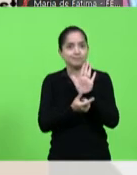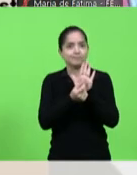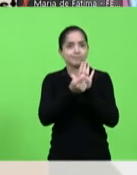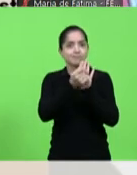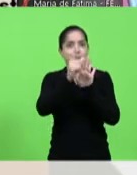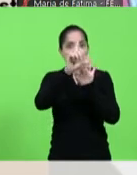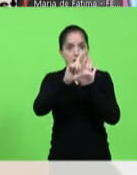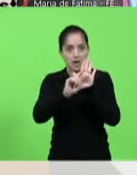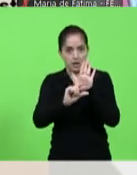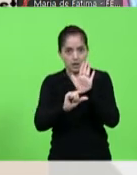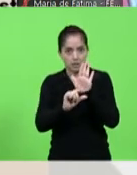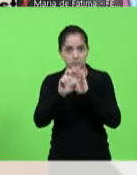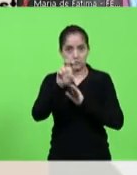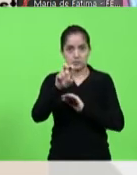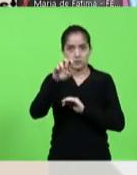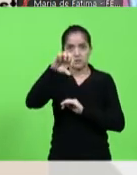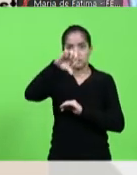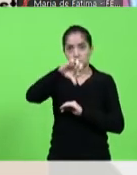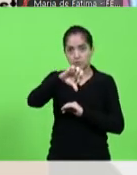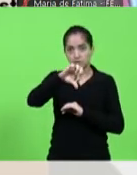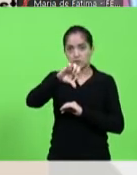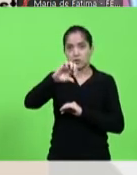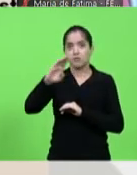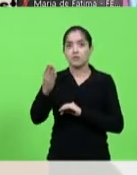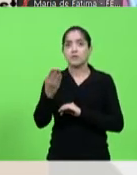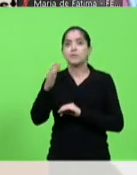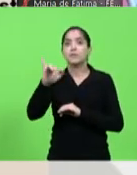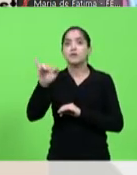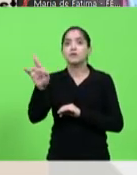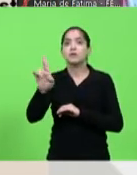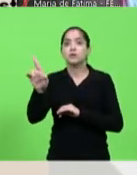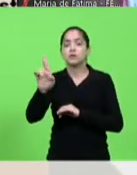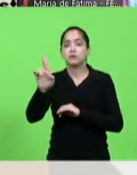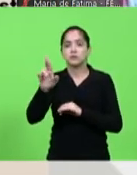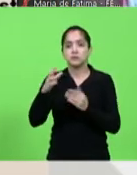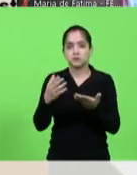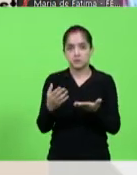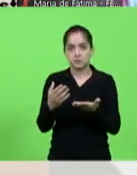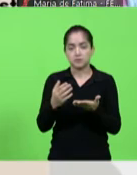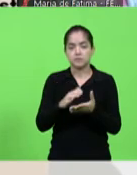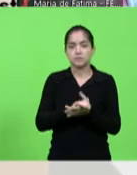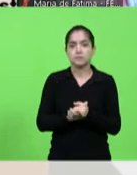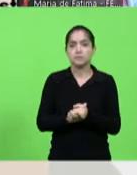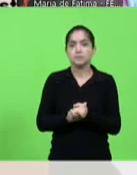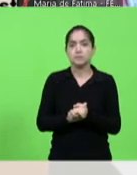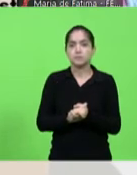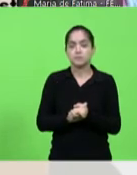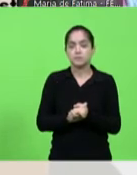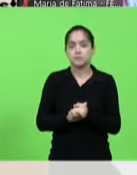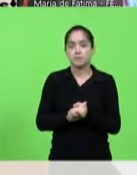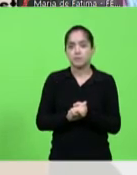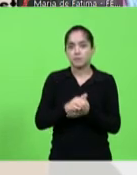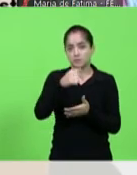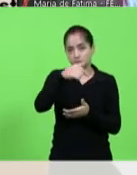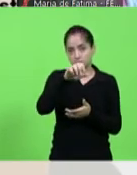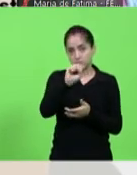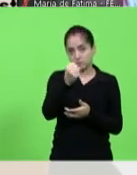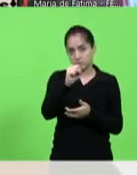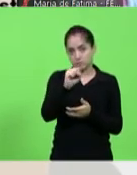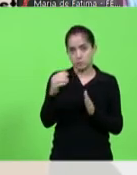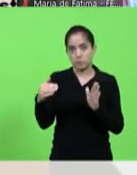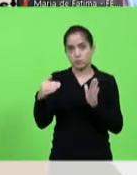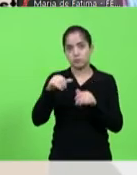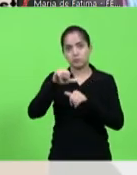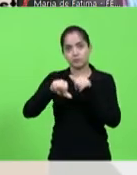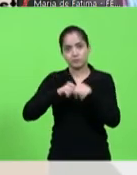drástica de R$ 59 bilhões, de R 78 para R 59. Em